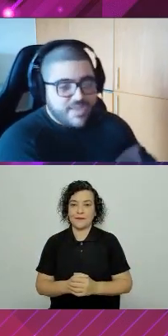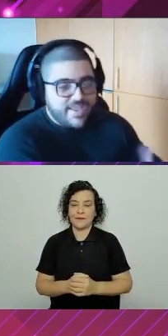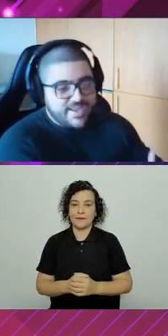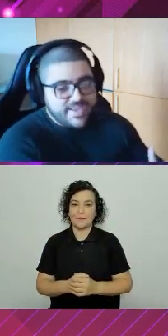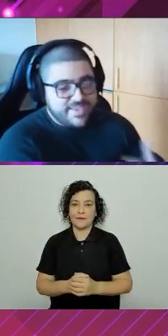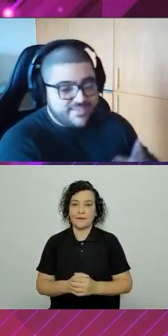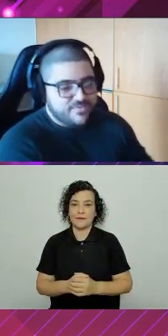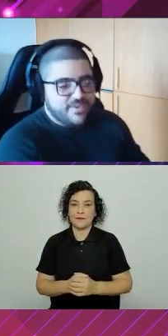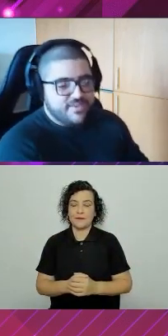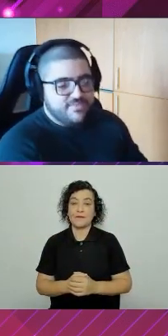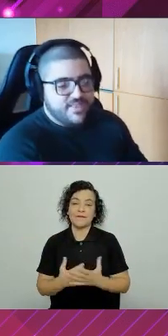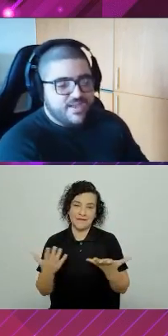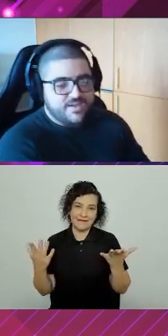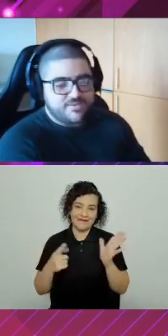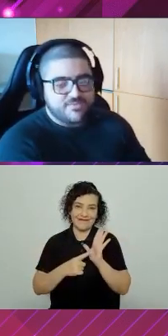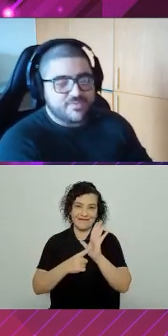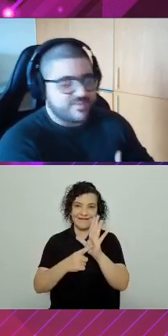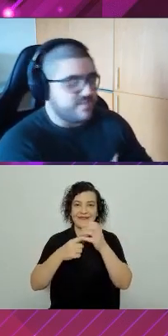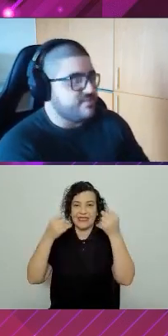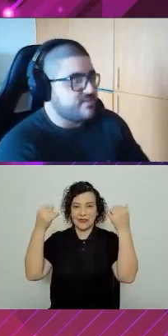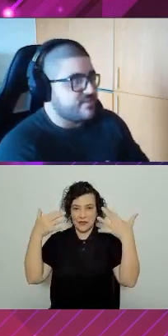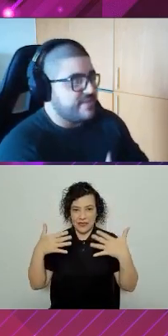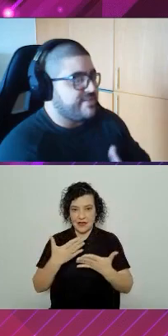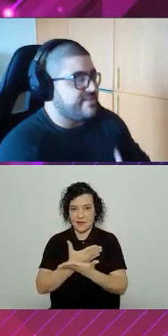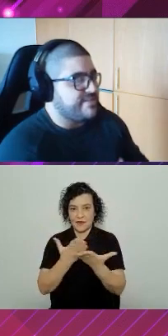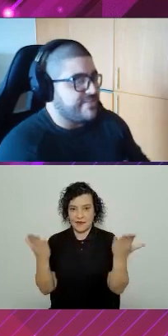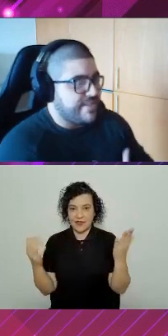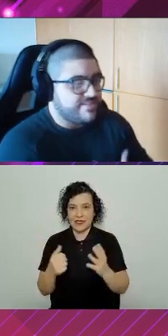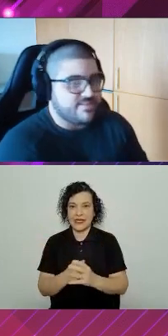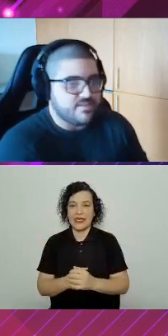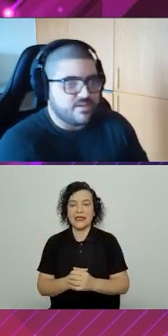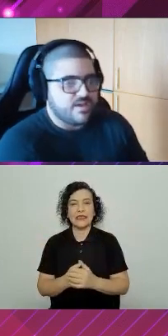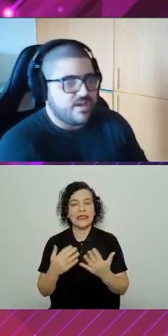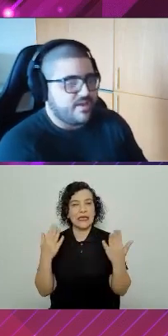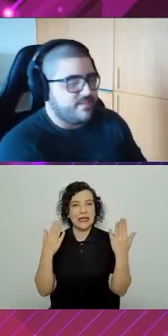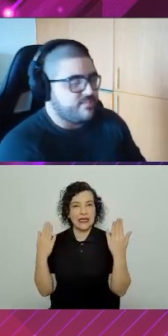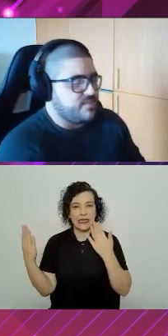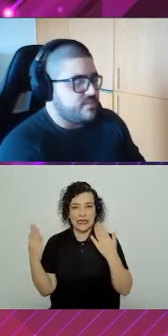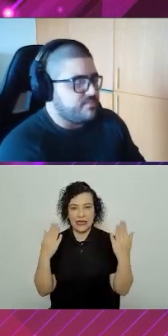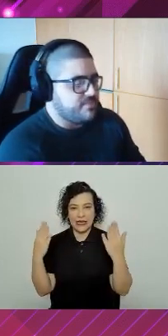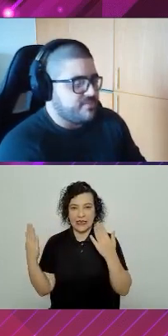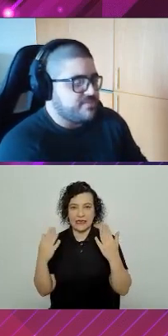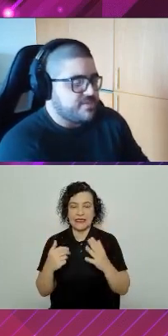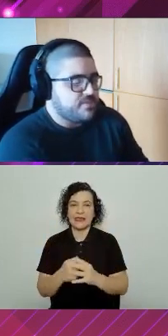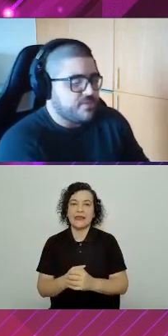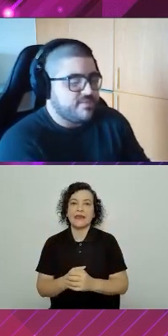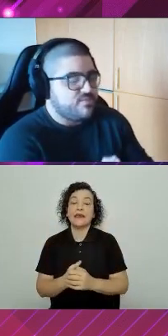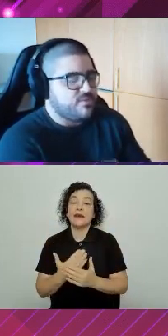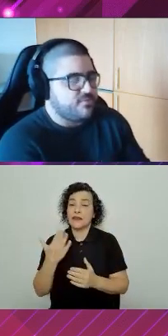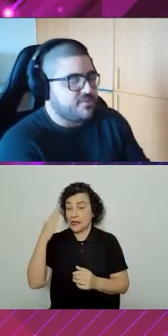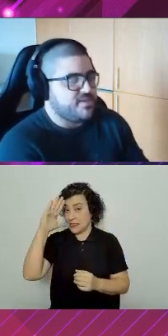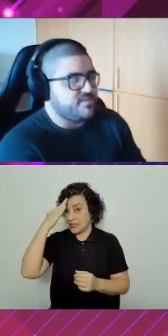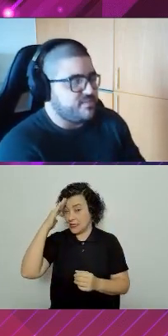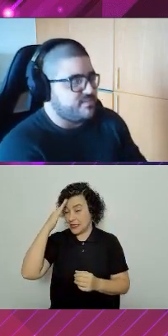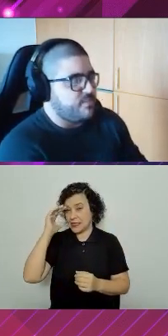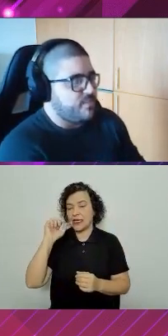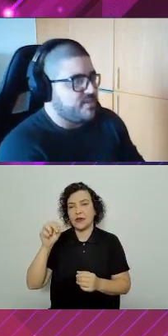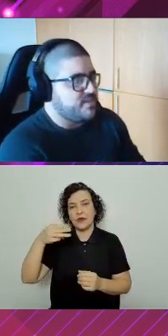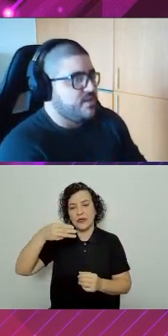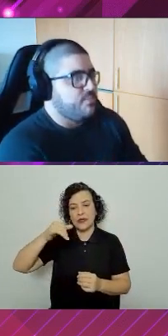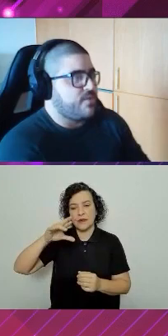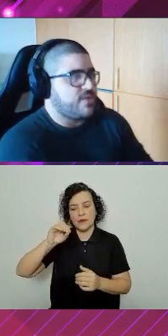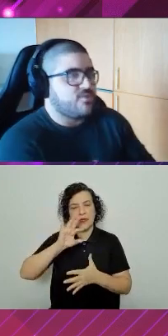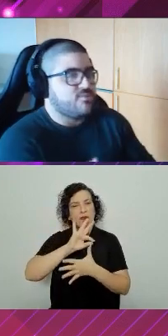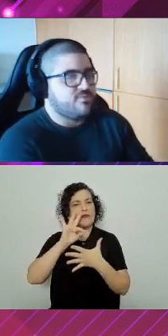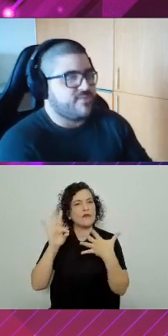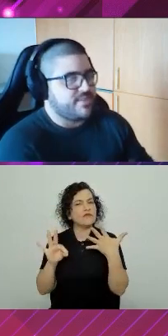Pessoal, era isso que eu queria falar com vocês, trazer essa análise para vocês entenderem o que são os micro front-end principalmente,